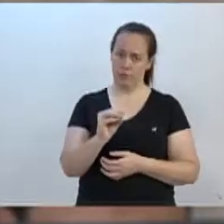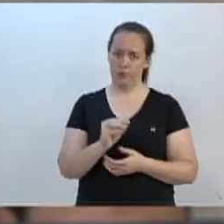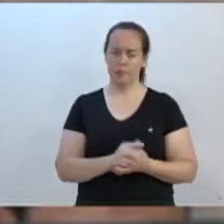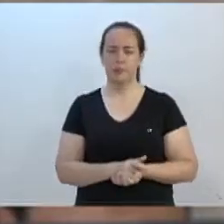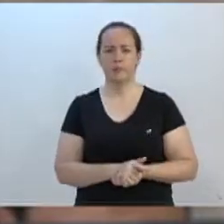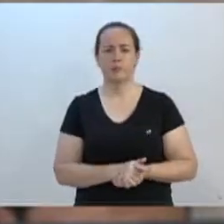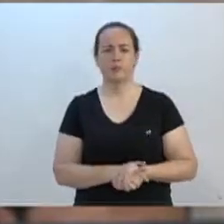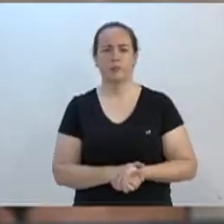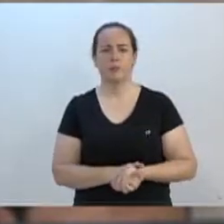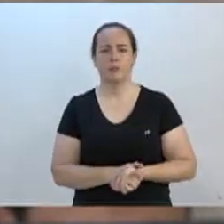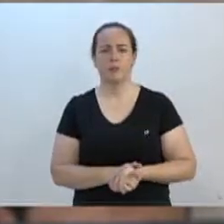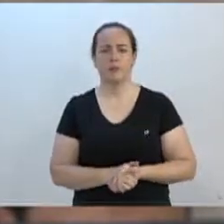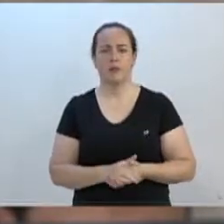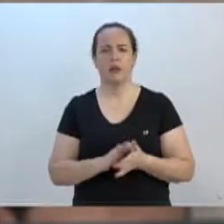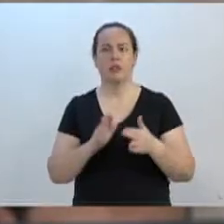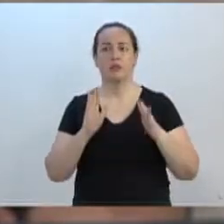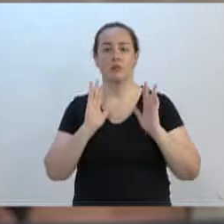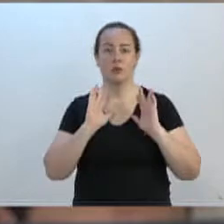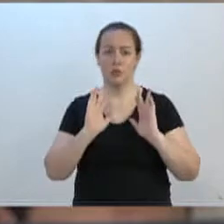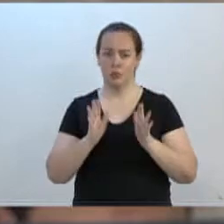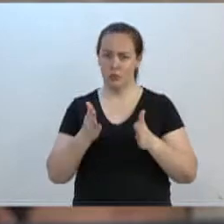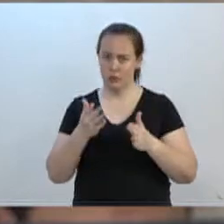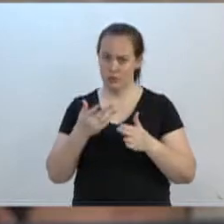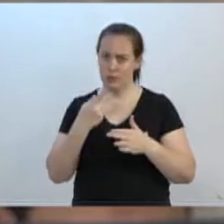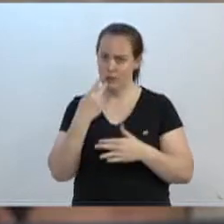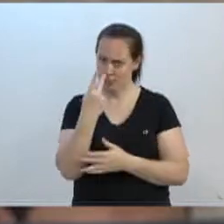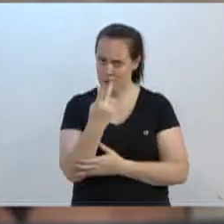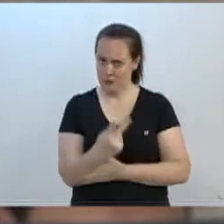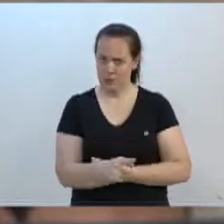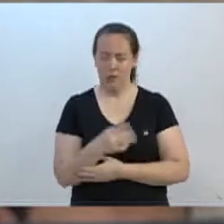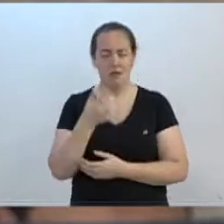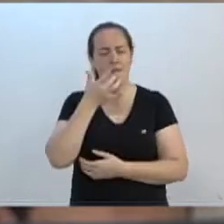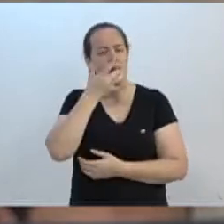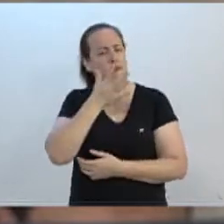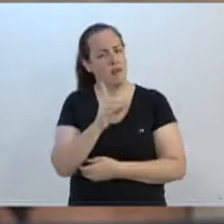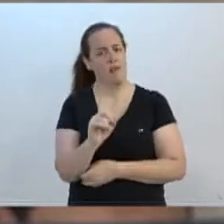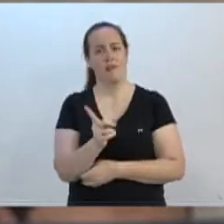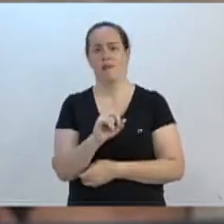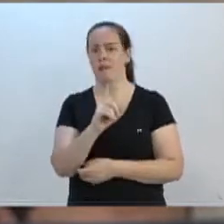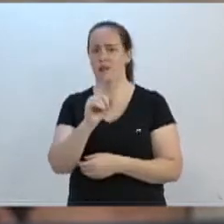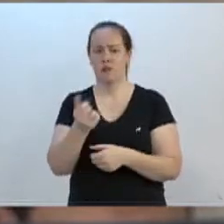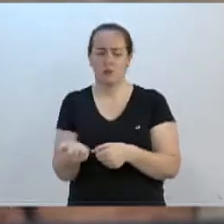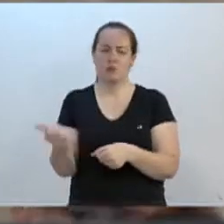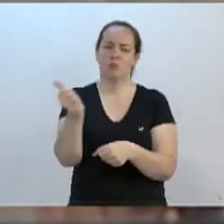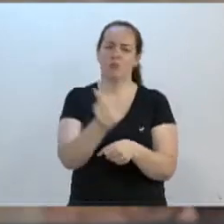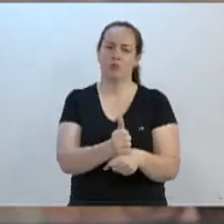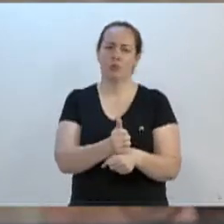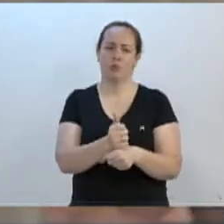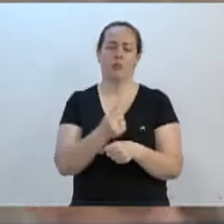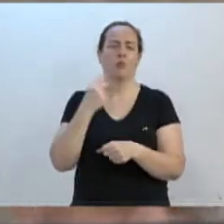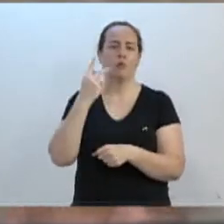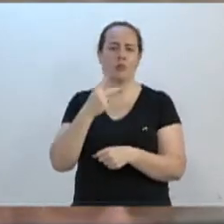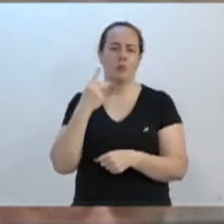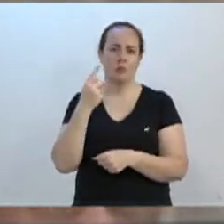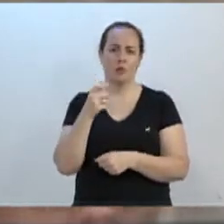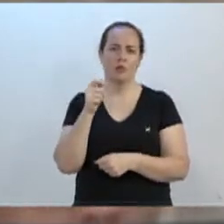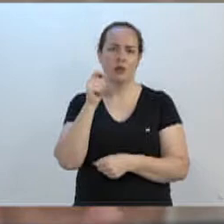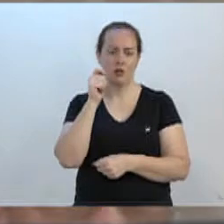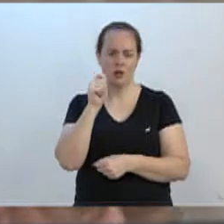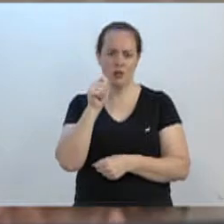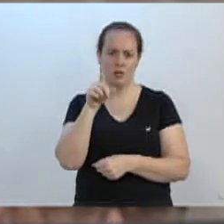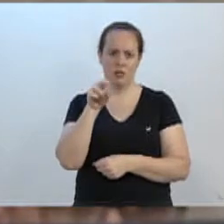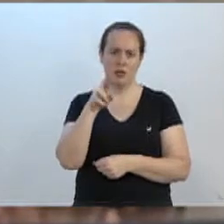lhe adverti quando assumiu que não seria fácil substituir o vereador Adiano, mas o senhor